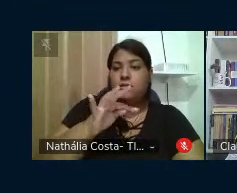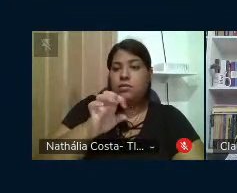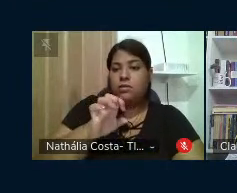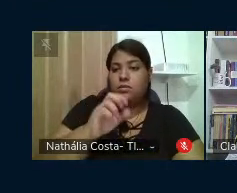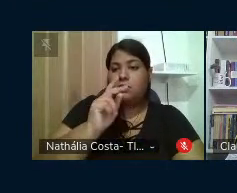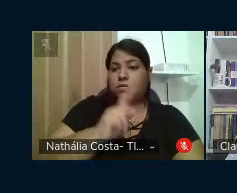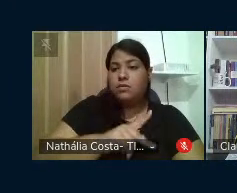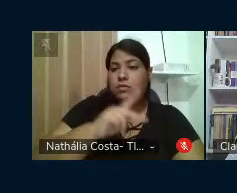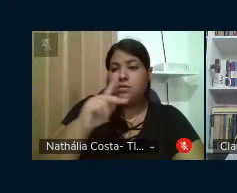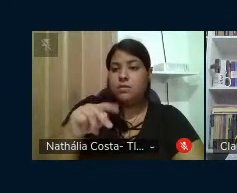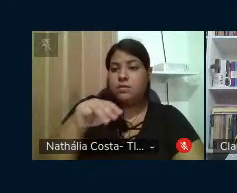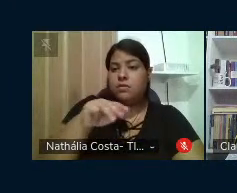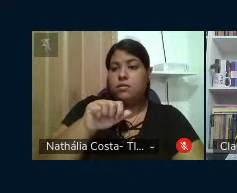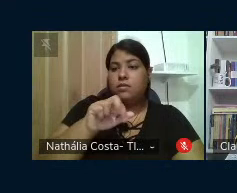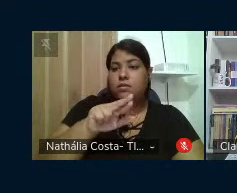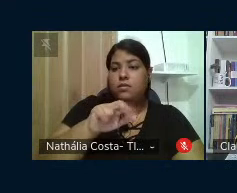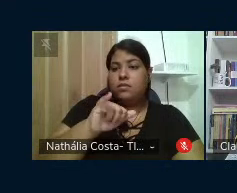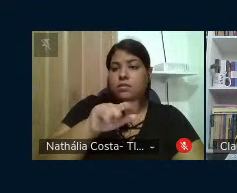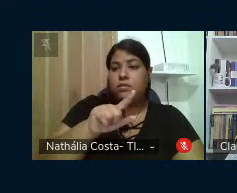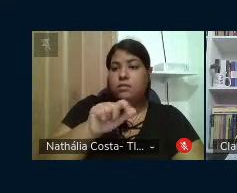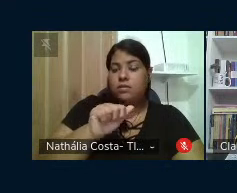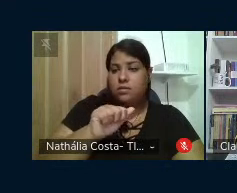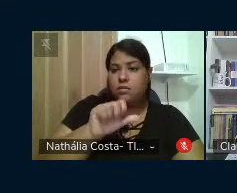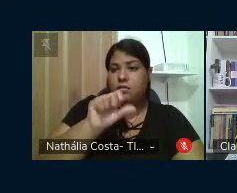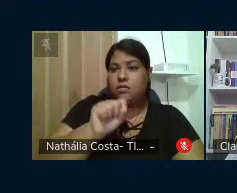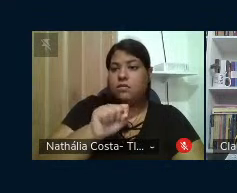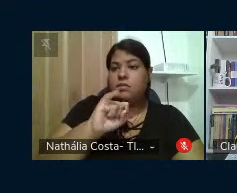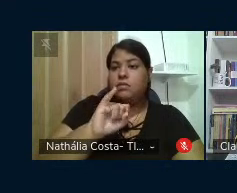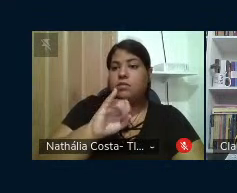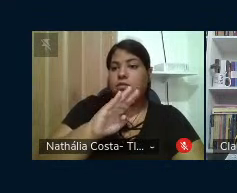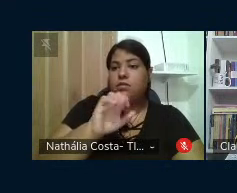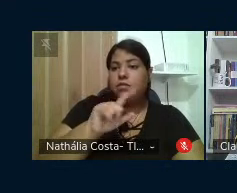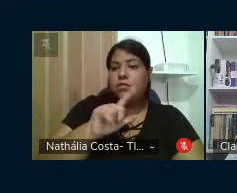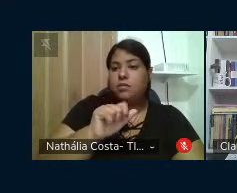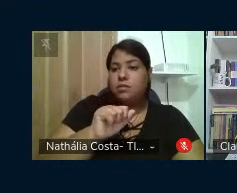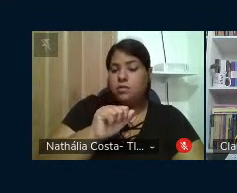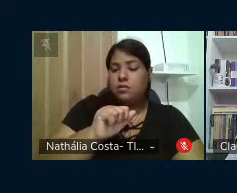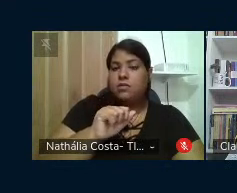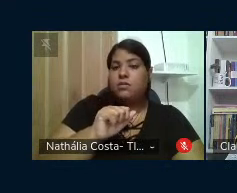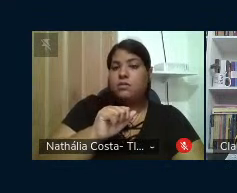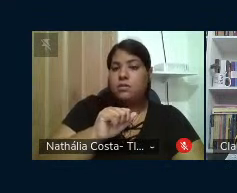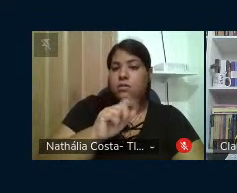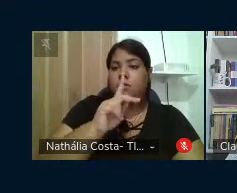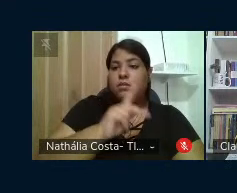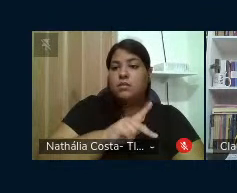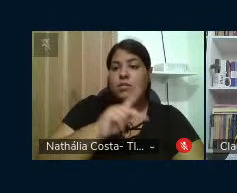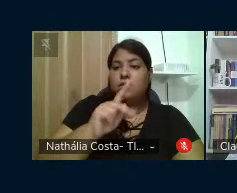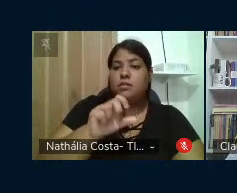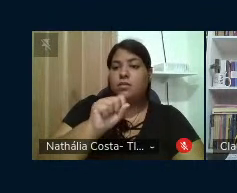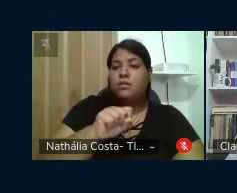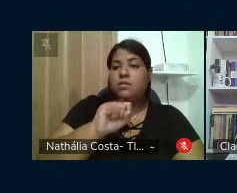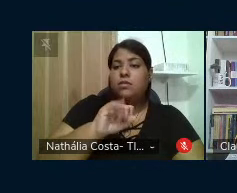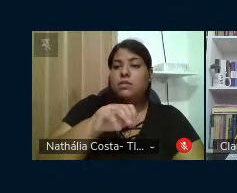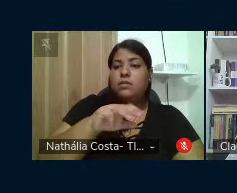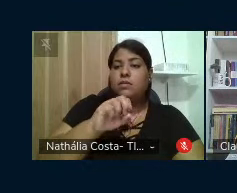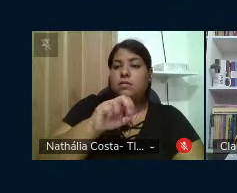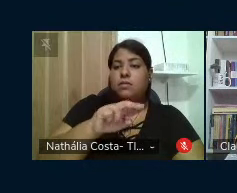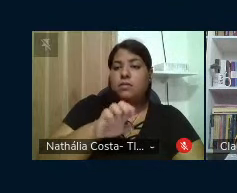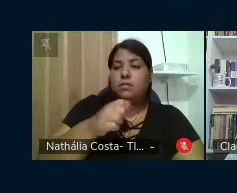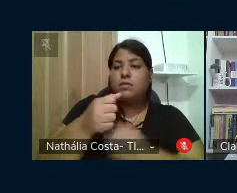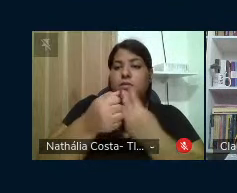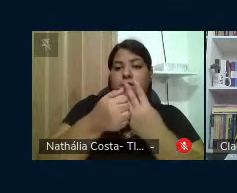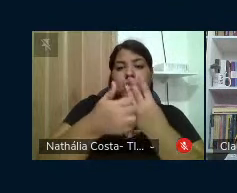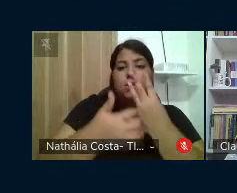professora Marília Sibeli do Sintep a professora Simone Germano da Proesp